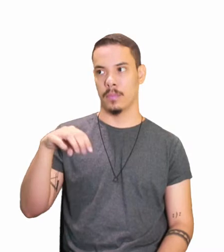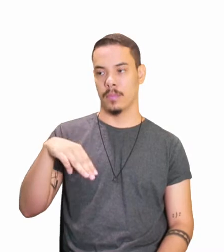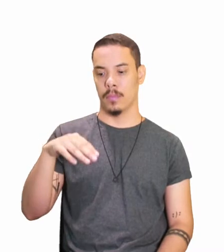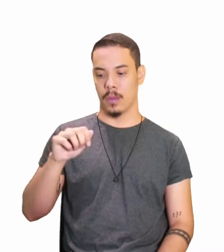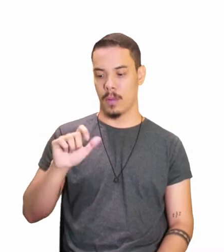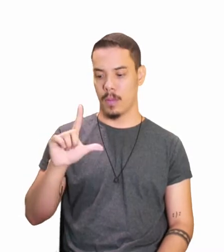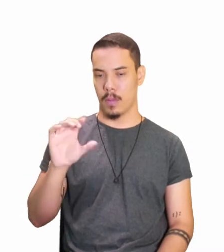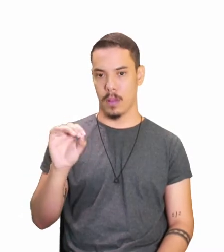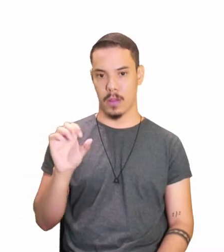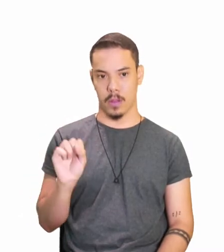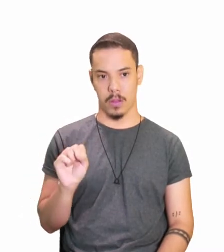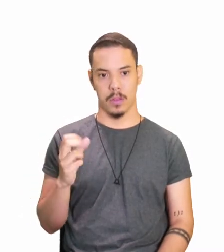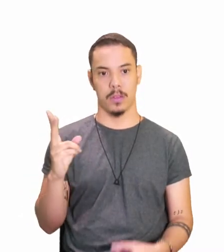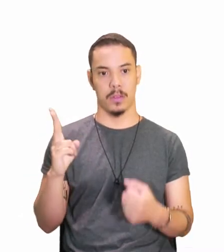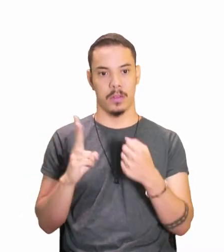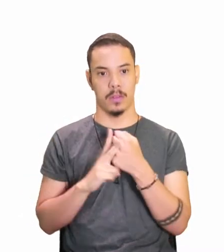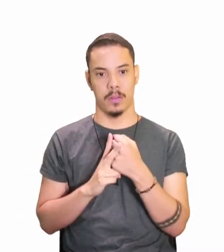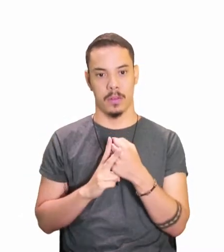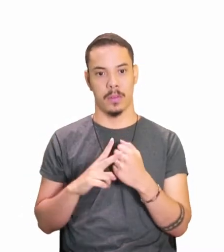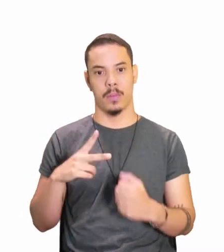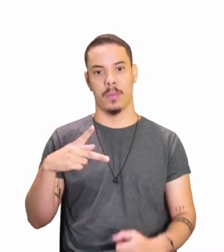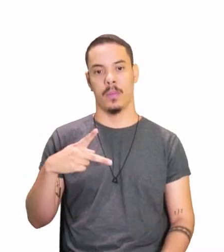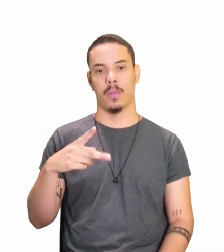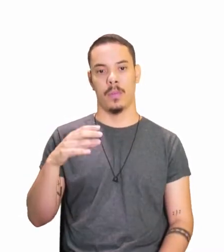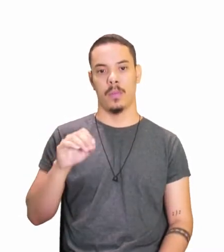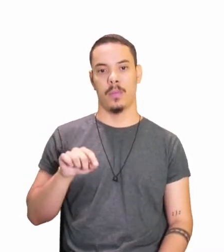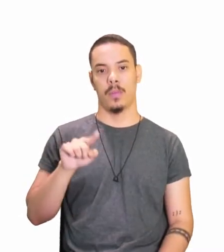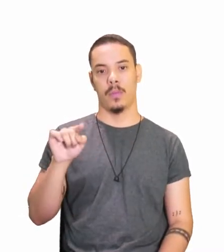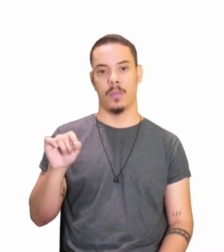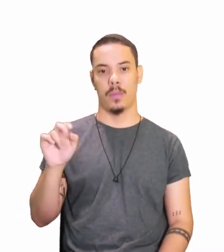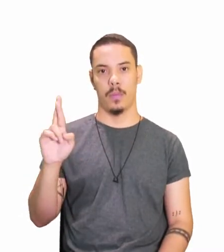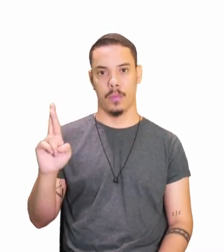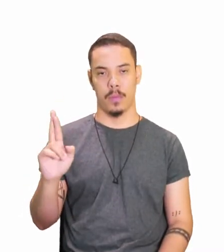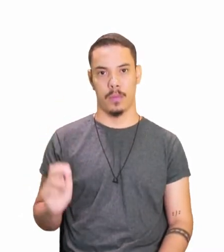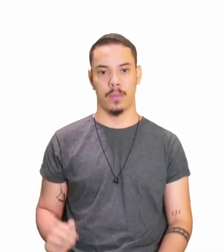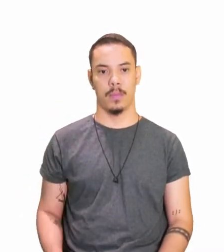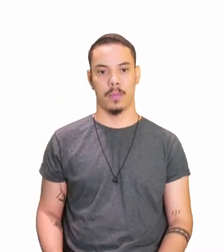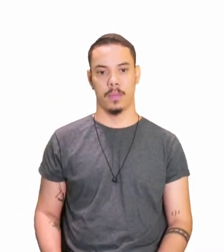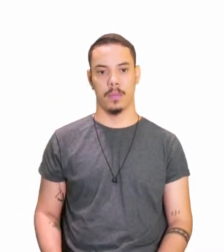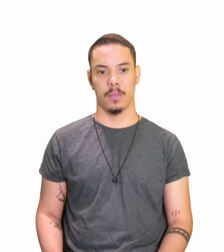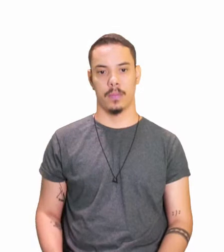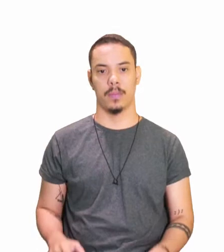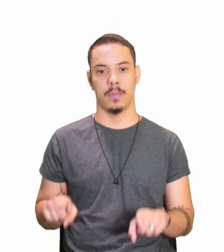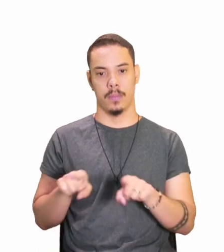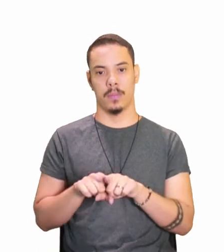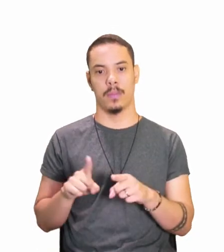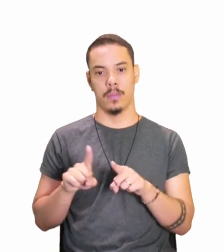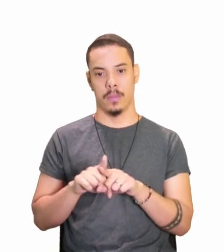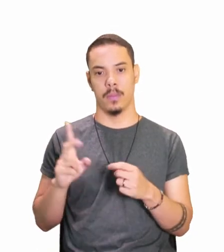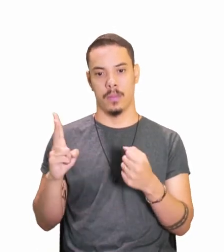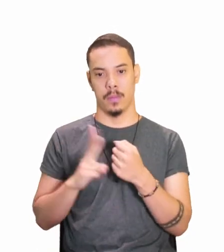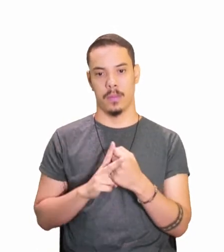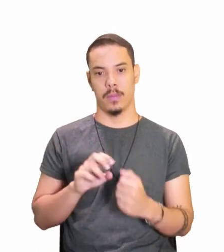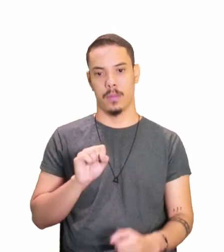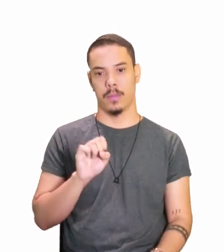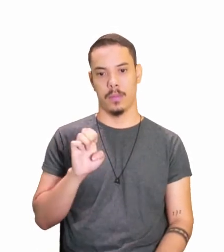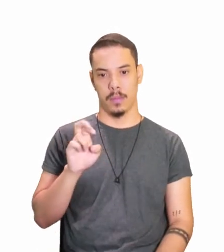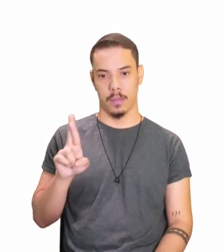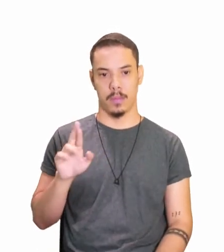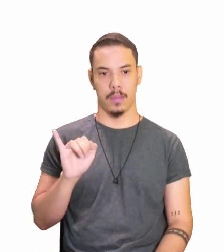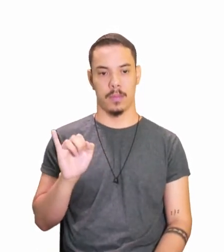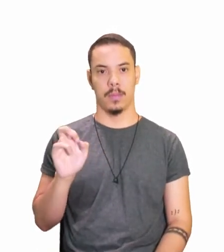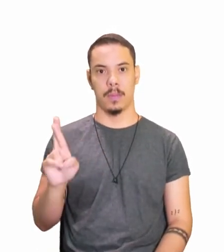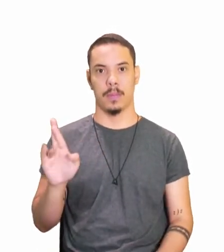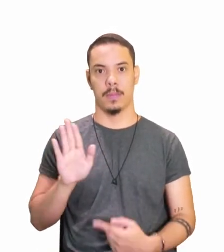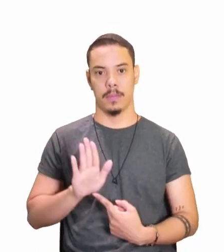como o verbo por, sem vogal temática no infinitivo, o verbo ser e o verbo ir, que